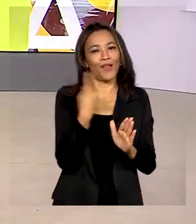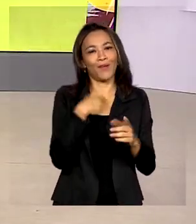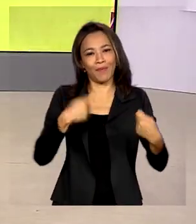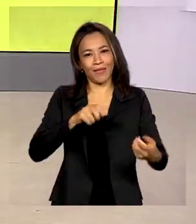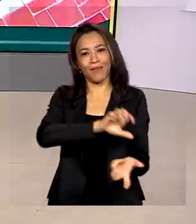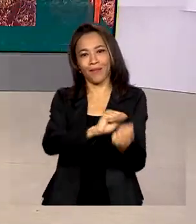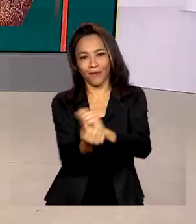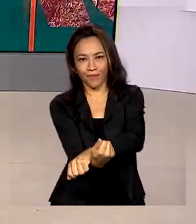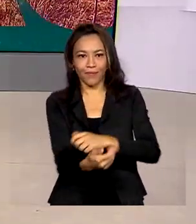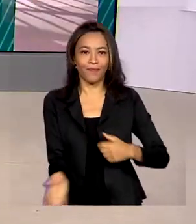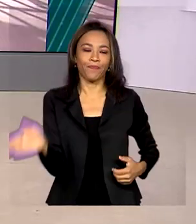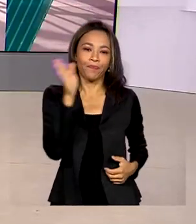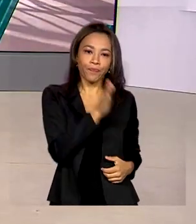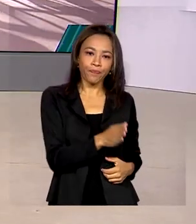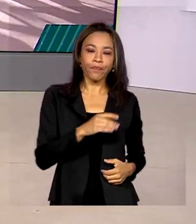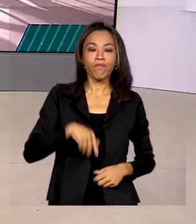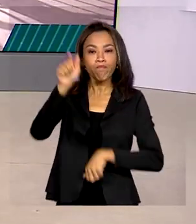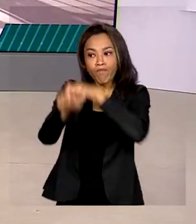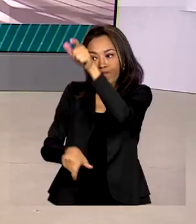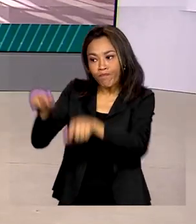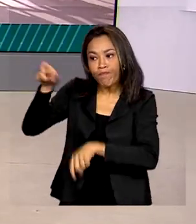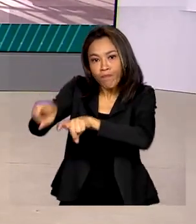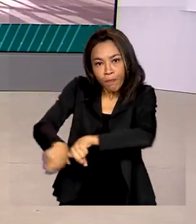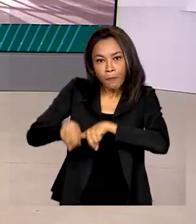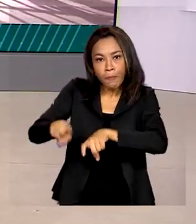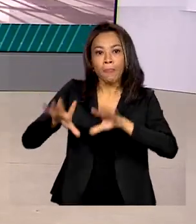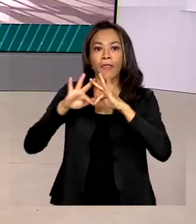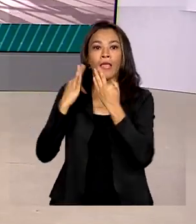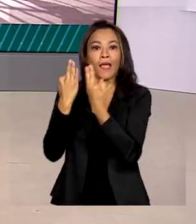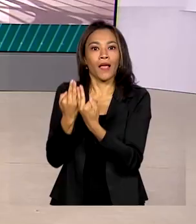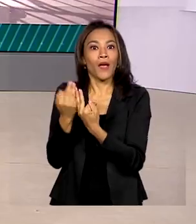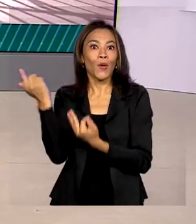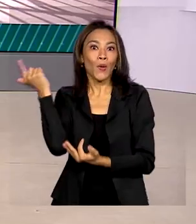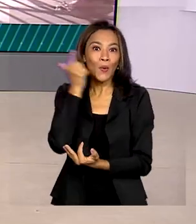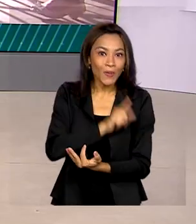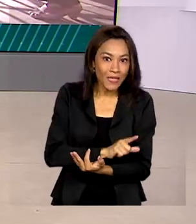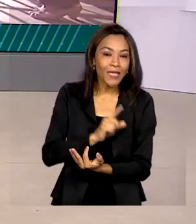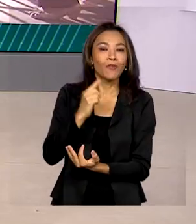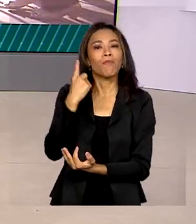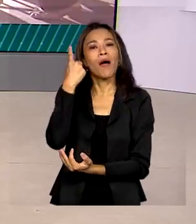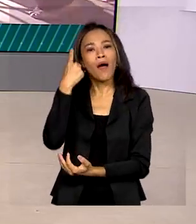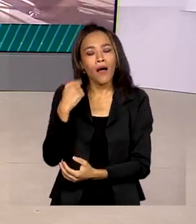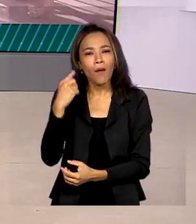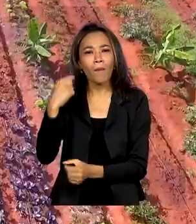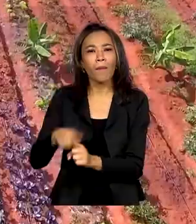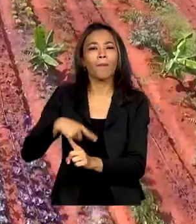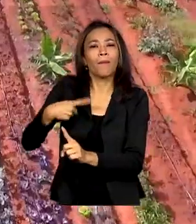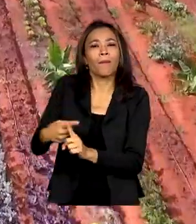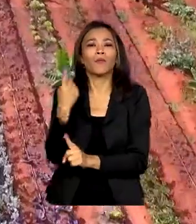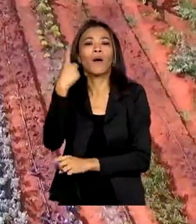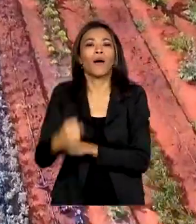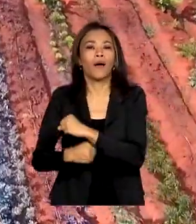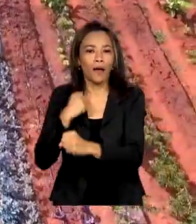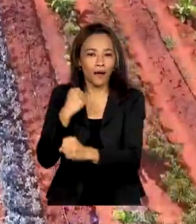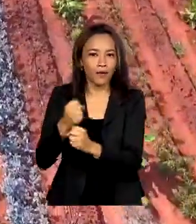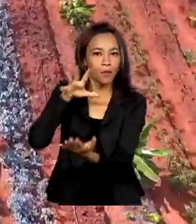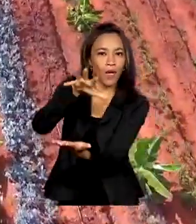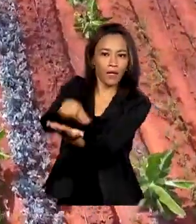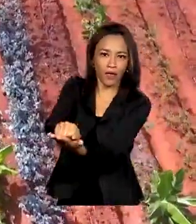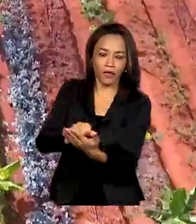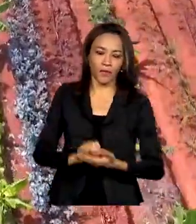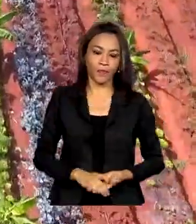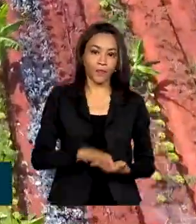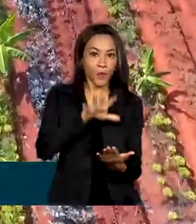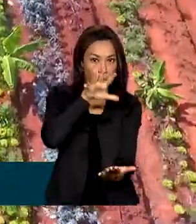E os agricultores familiares ganharam mais um ano para efetuar o novo cadastro do setor. O Cadastro da